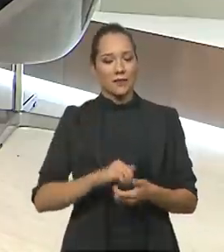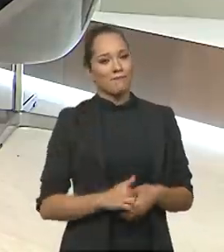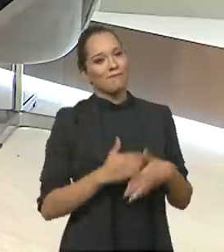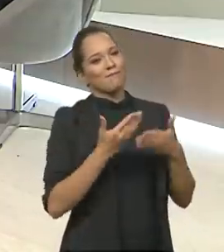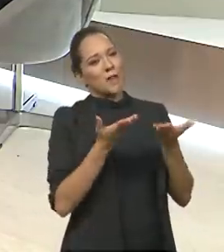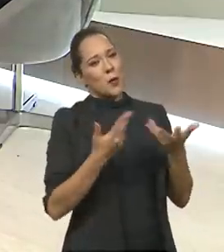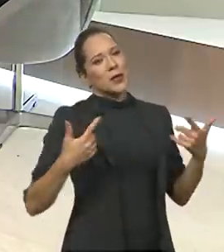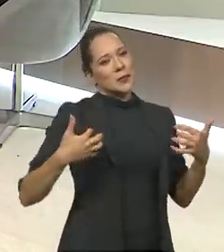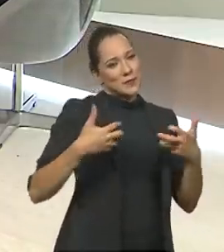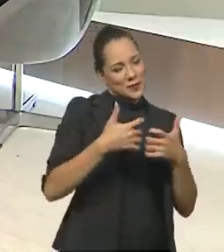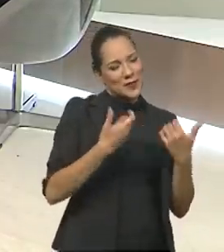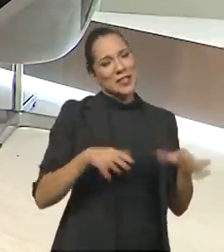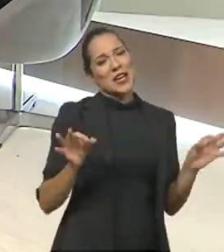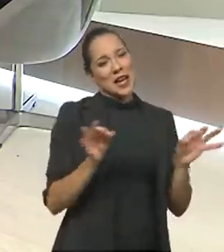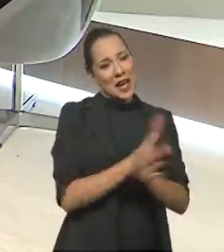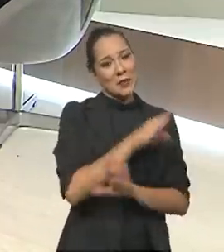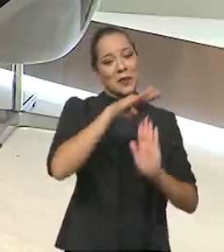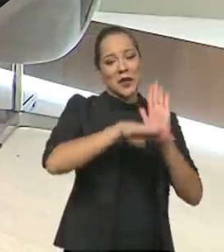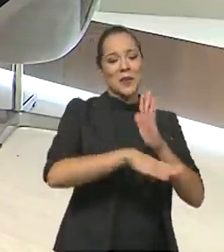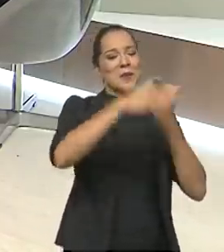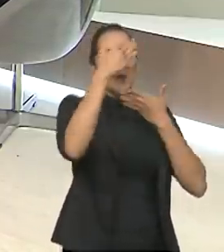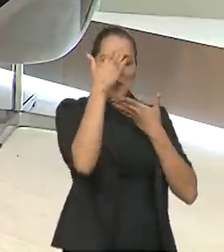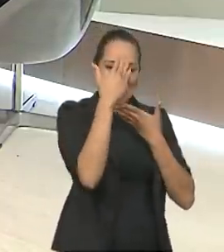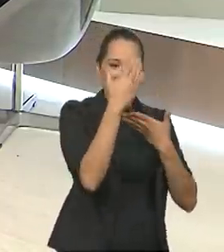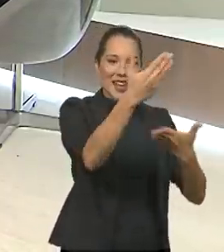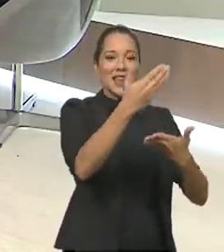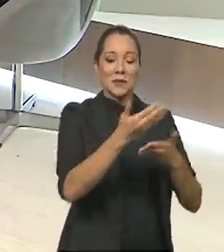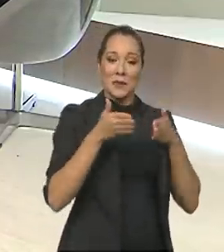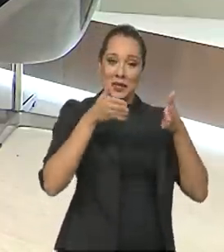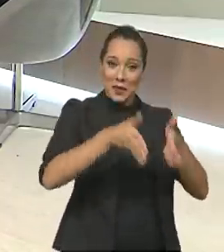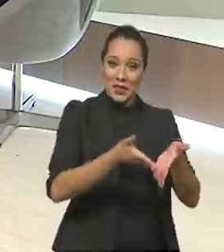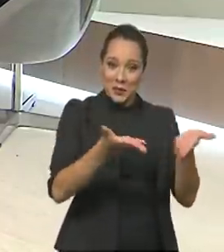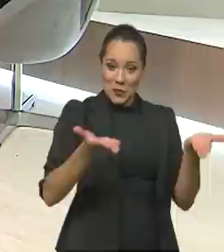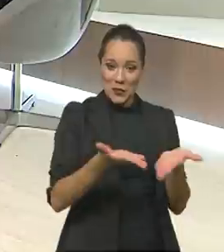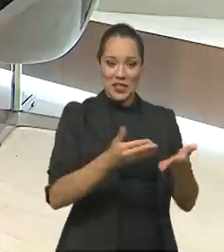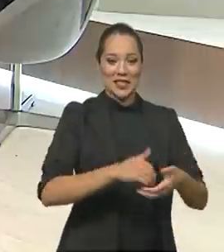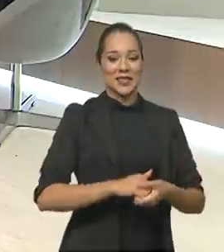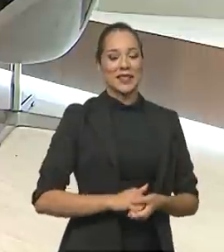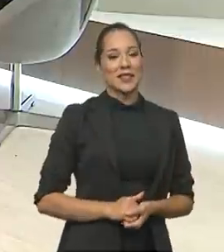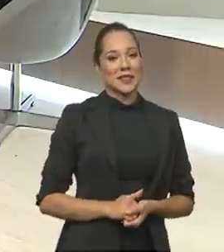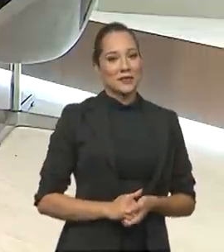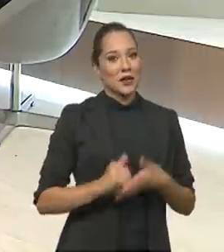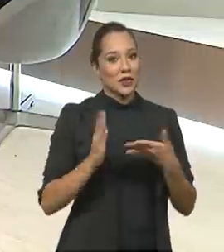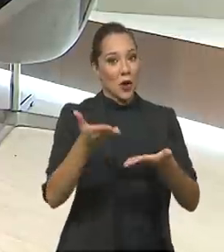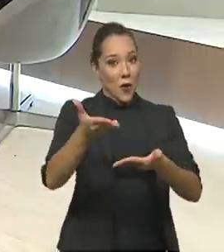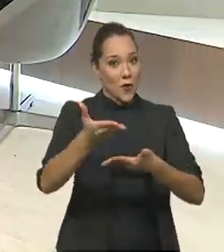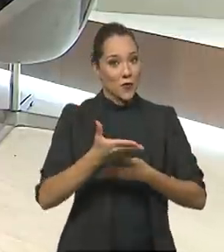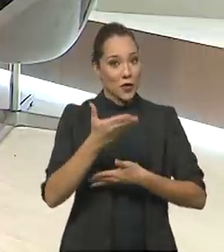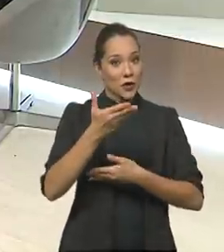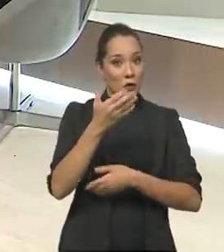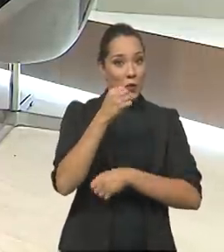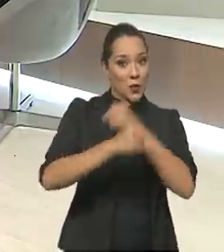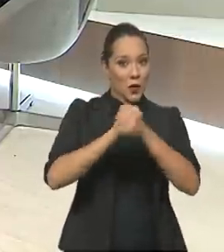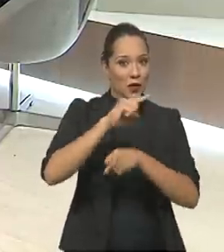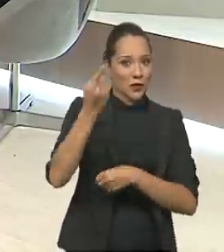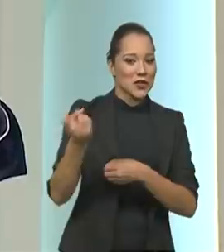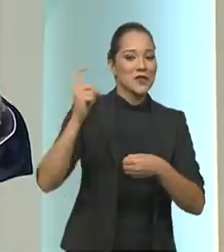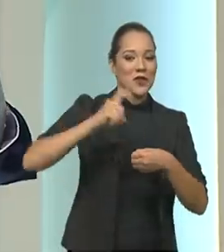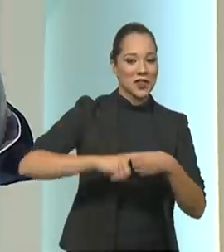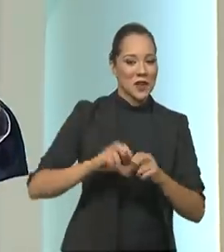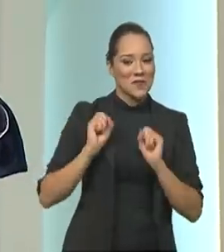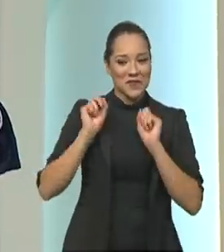performance, a gente encerra aqui o Brasil em Pauta. Muito obrigado pela participação do senhor. Já deixo o convite pro ano que vem pro senhor voltar. Vamos.